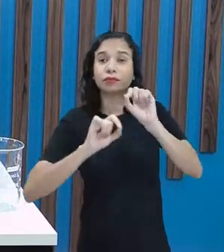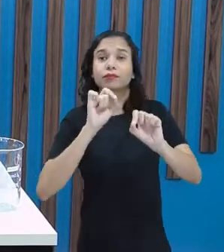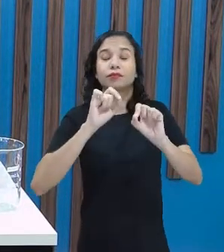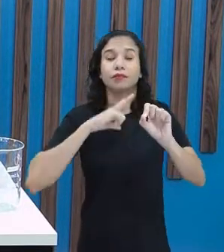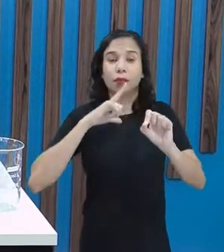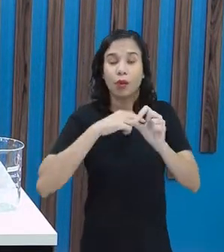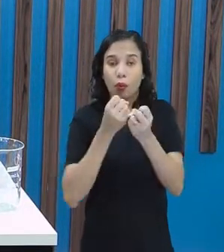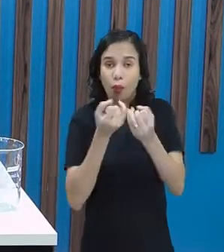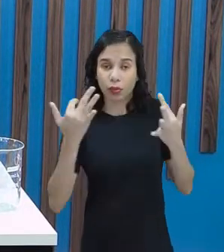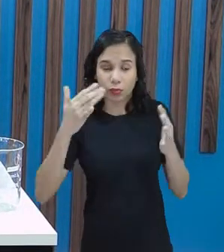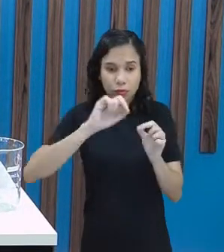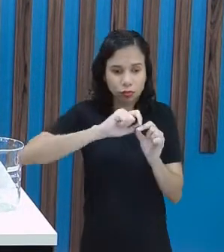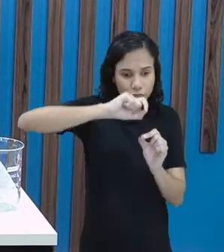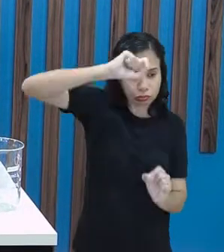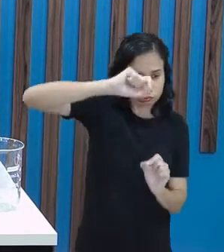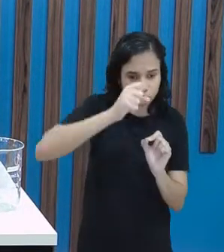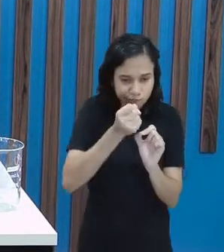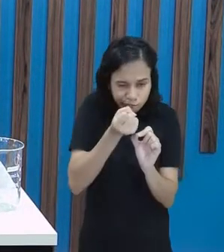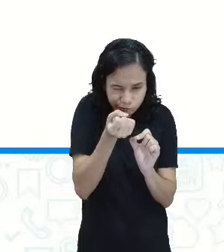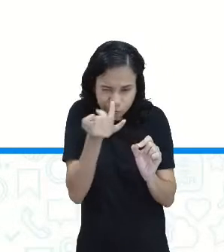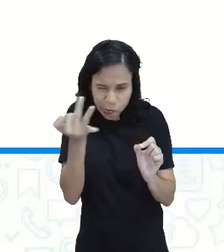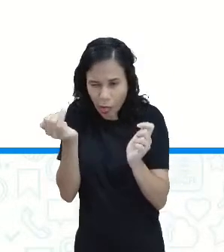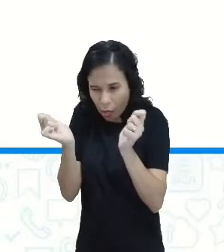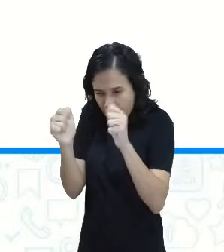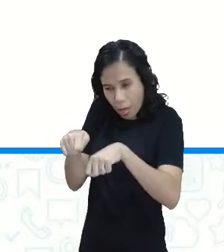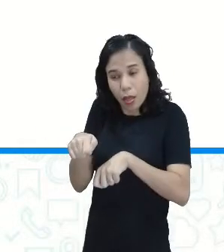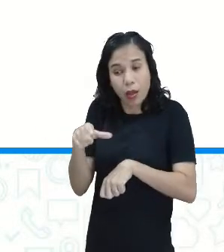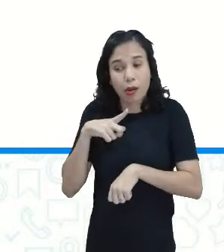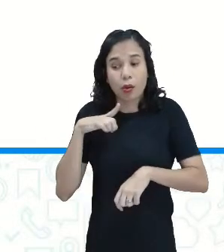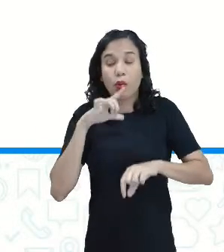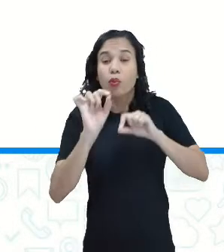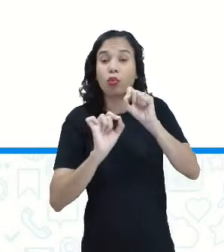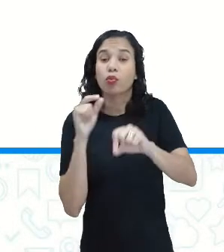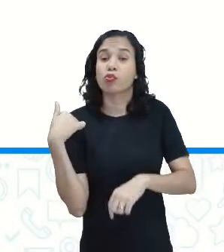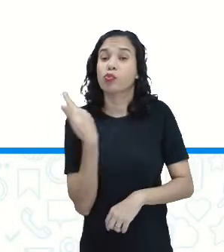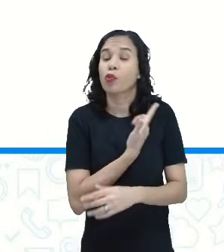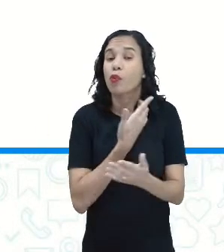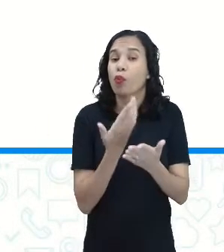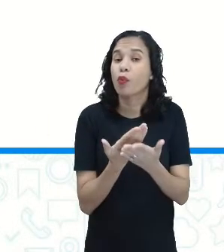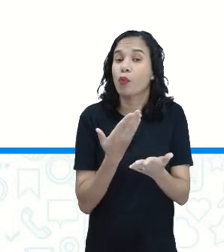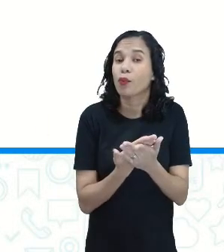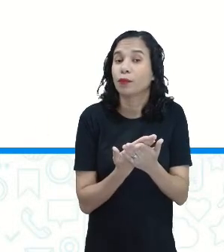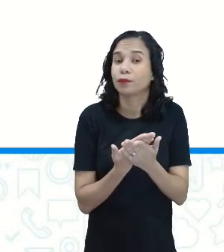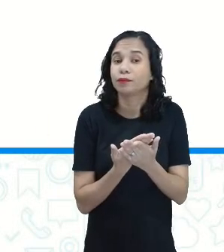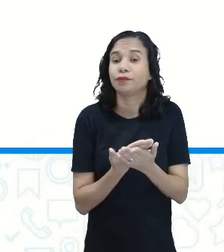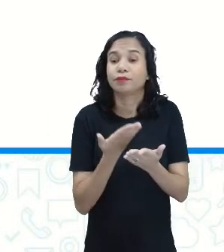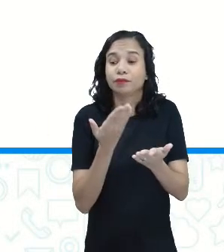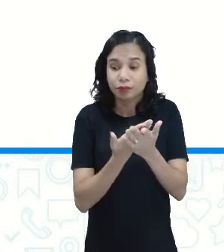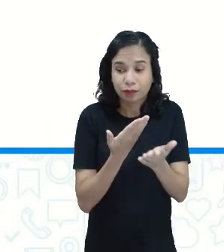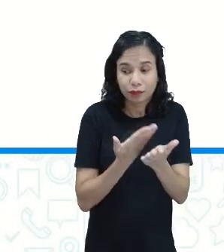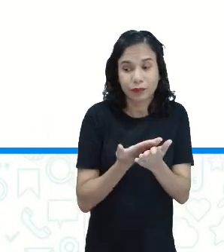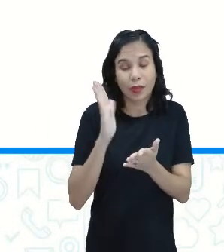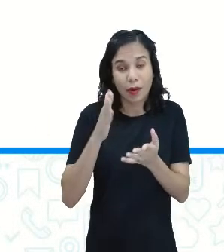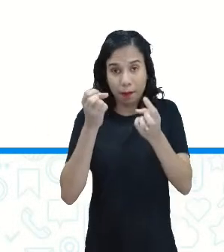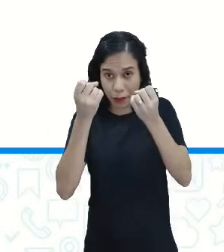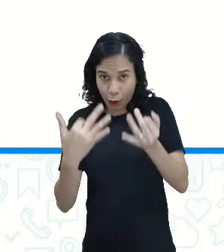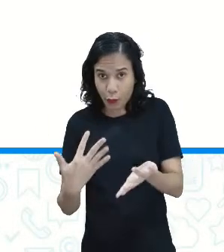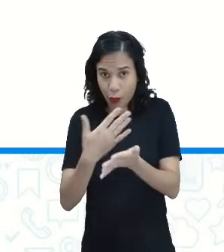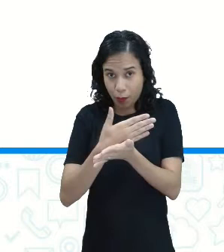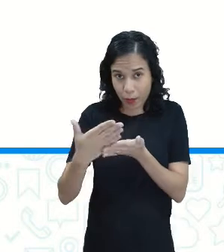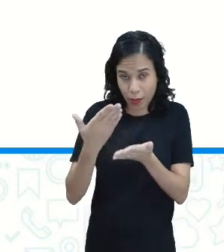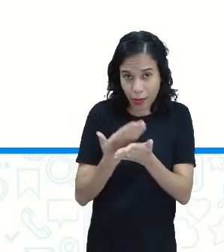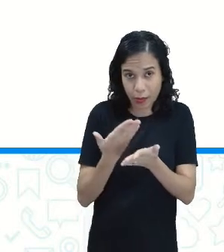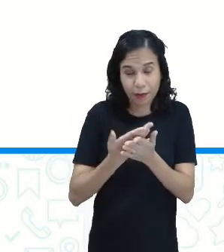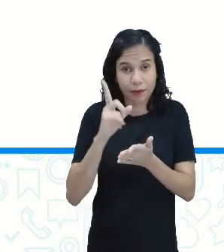Grandezas e Medidas. E o que é a gente vai ver de Grandezas e Medidas? A gente vai ver, como eu disse logo no início,